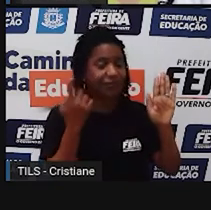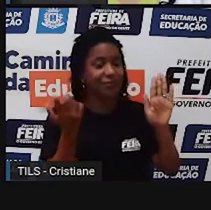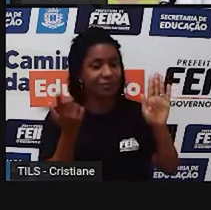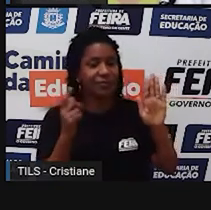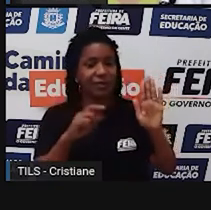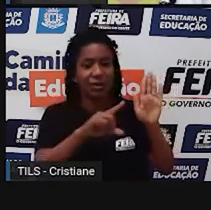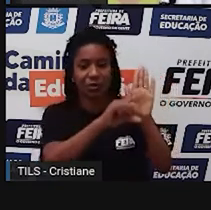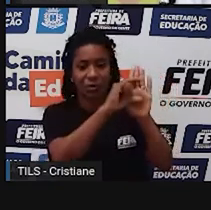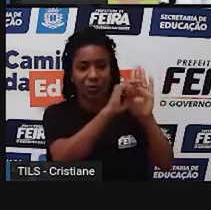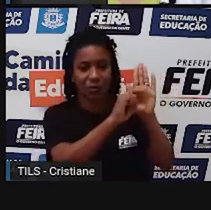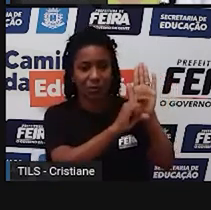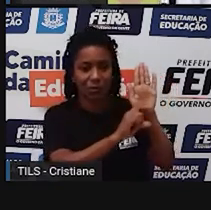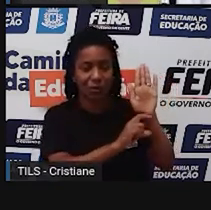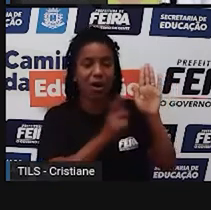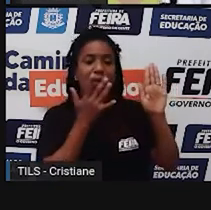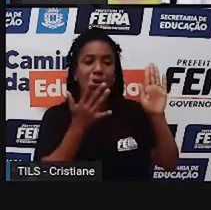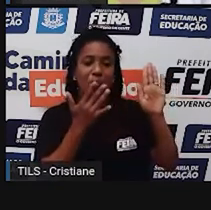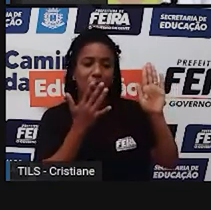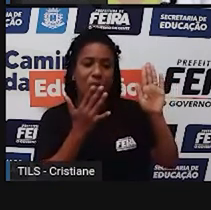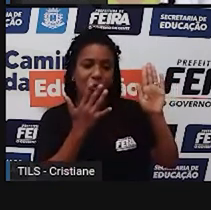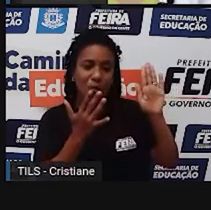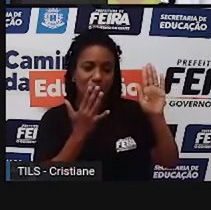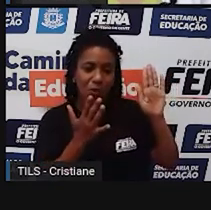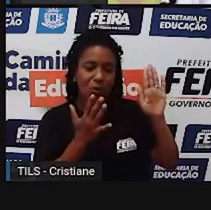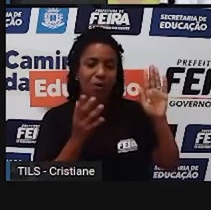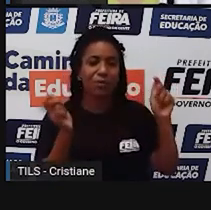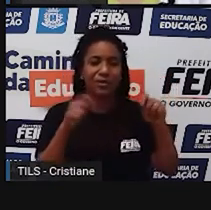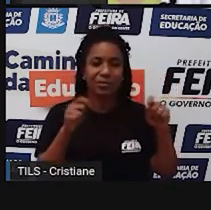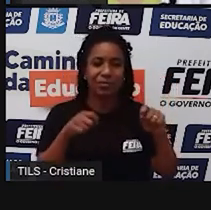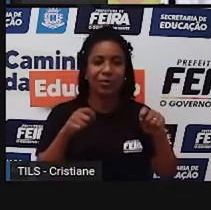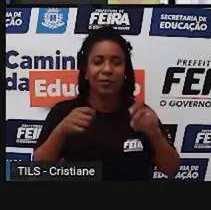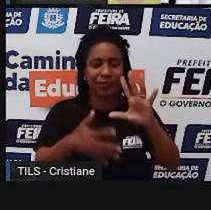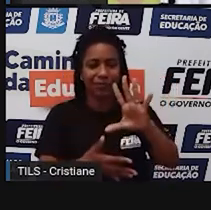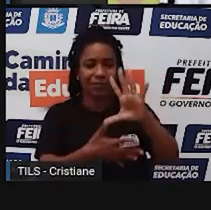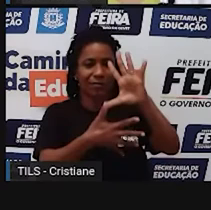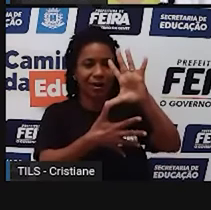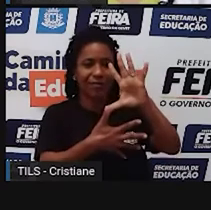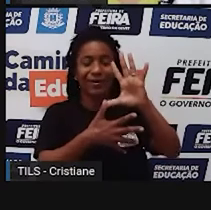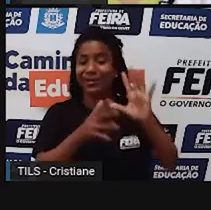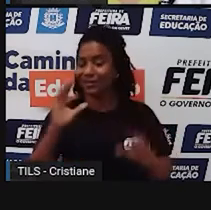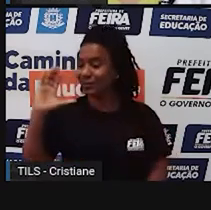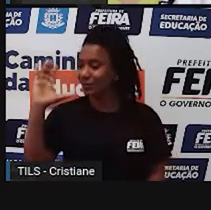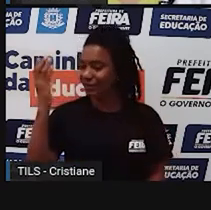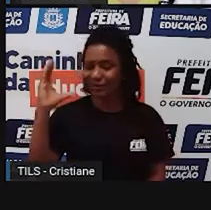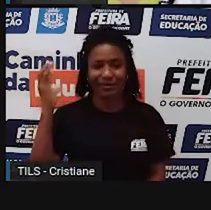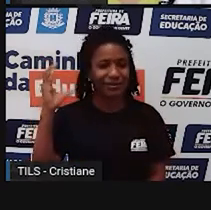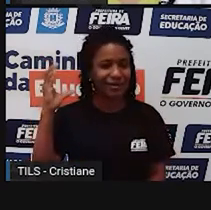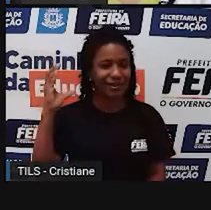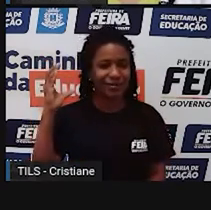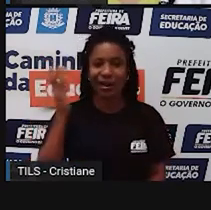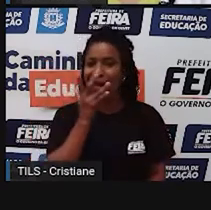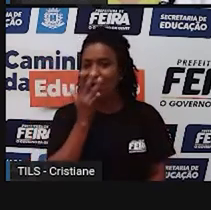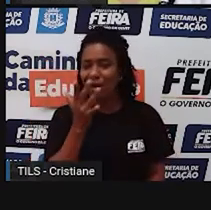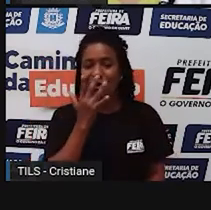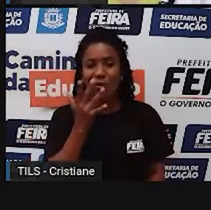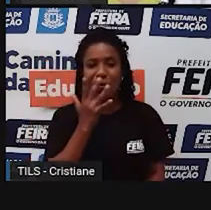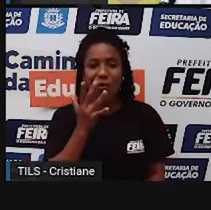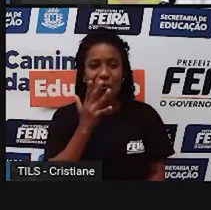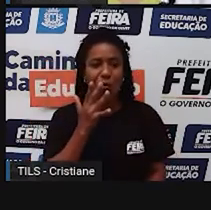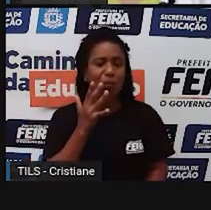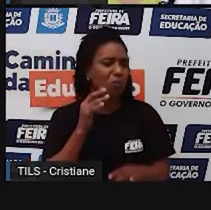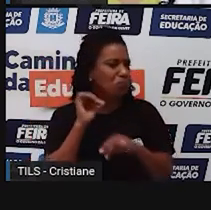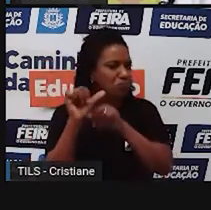a cor não altera muita coisa. Por exemplo, no mapa de clima, a cor não vai alterar muito ali a informação. Mas,